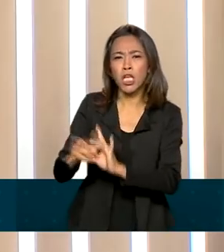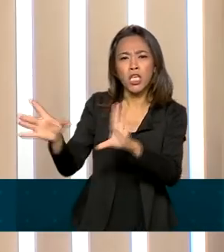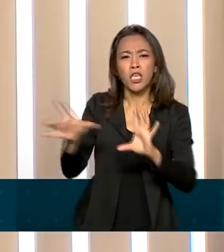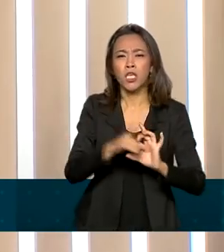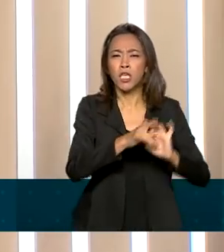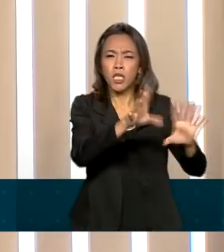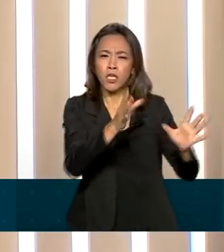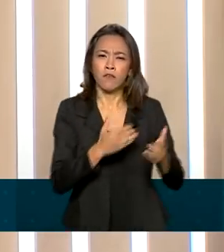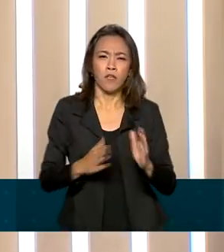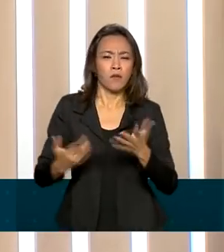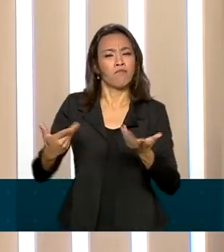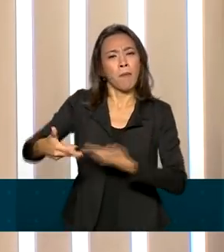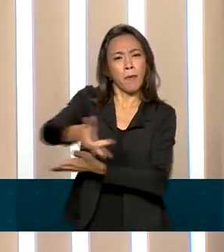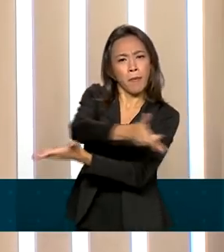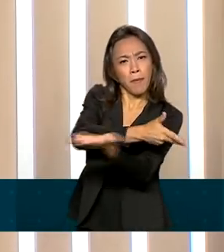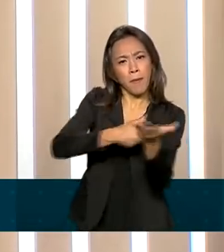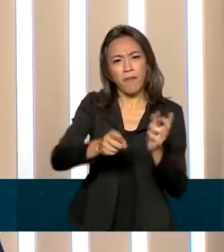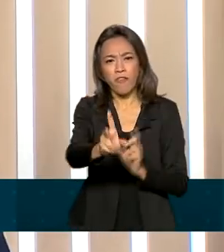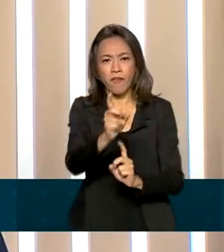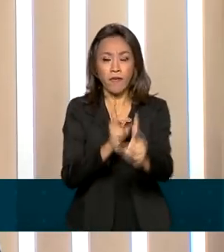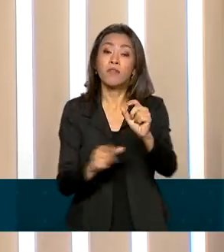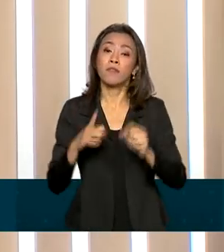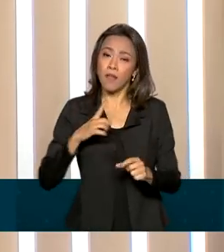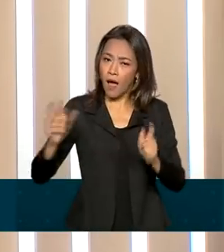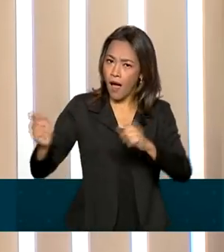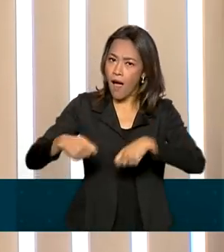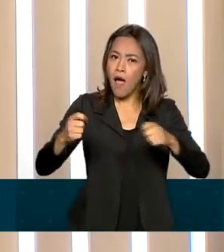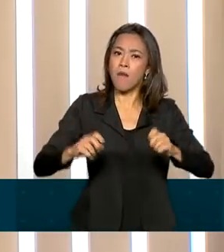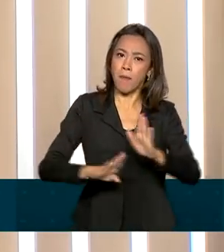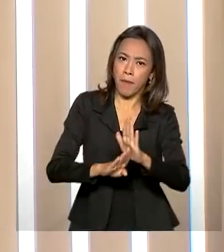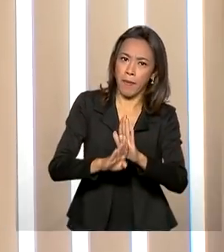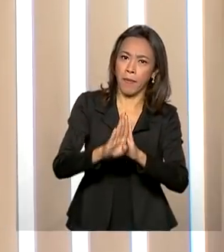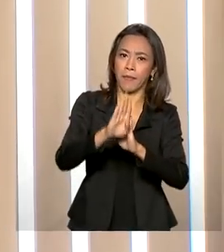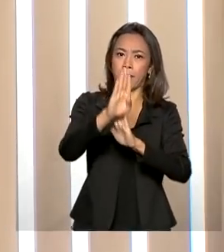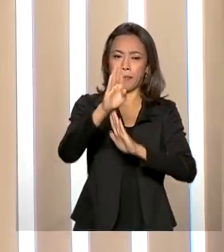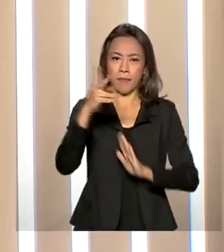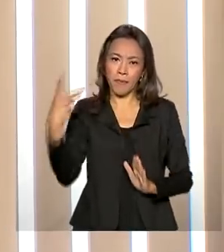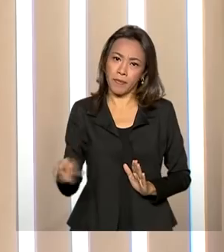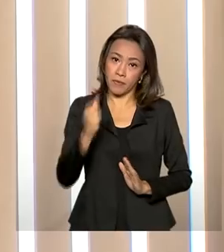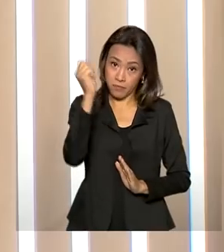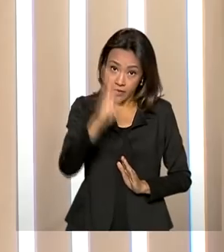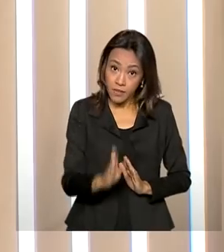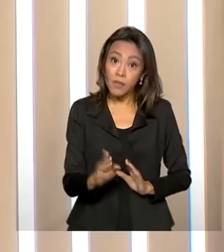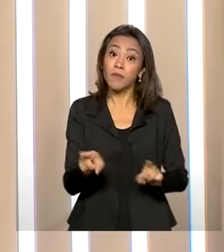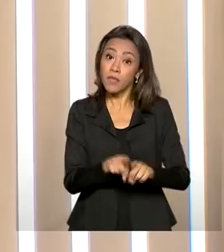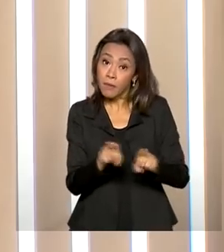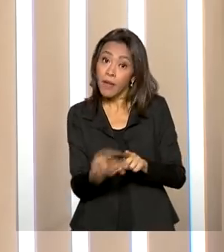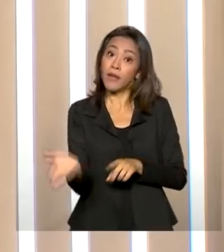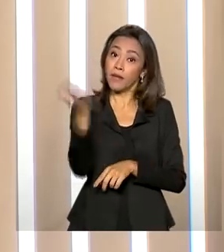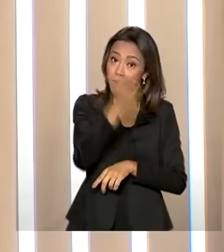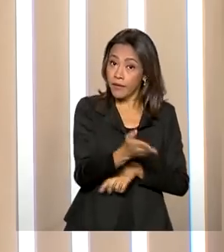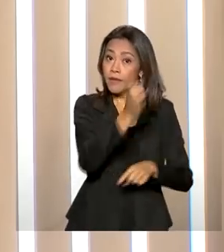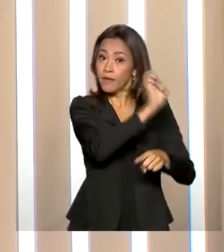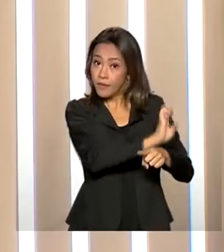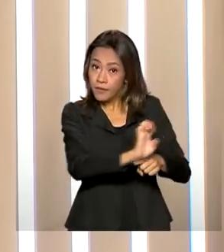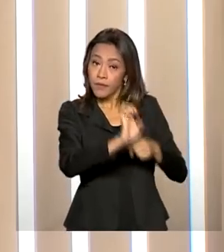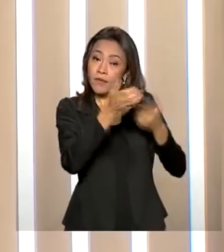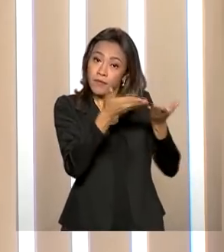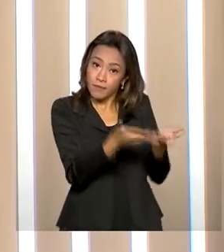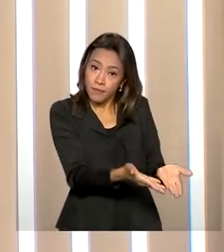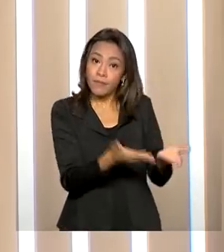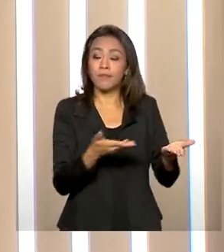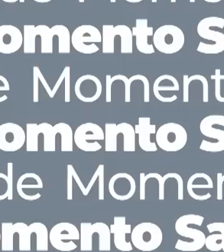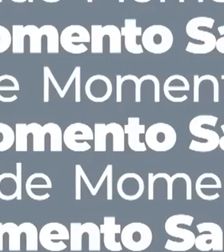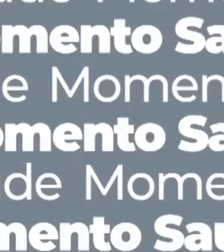das exportações. Então, há muito espaço para o crescimento das exportações do Equador no Brasil e também, o contrário, das exportações do Brasil